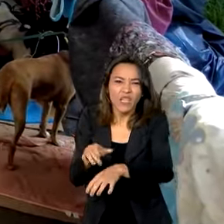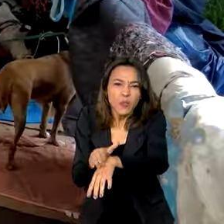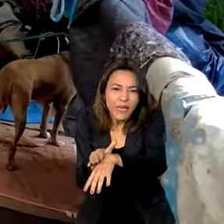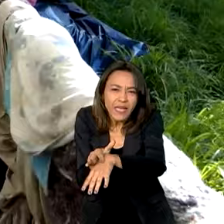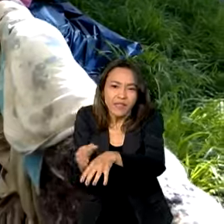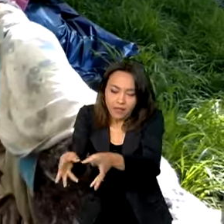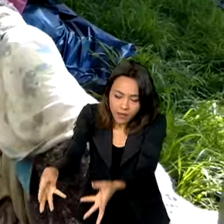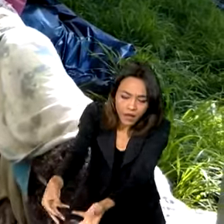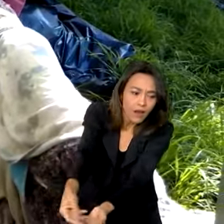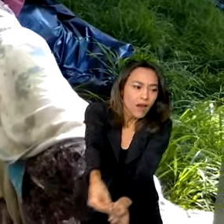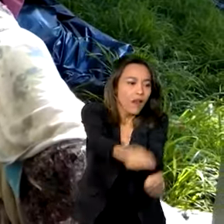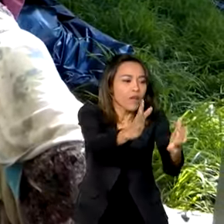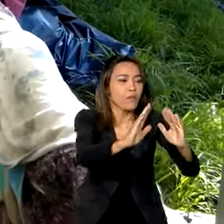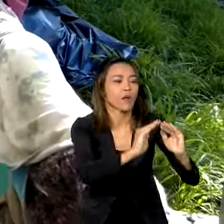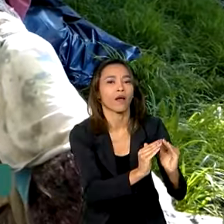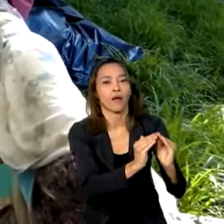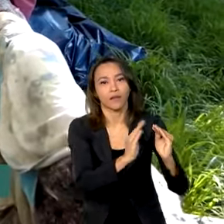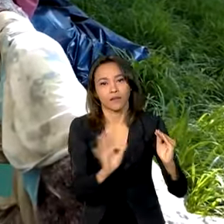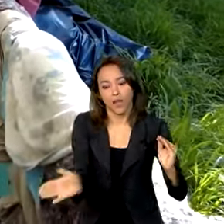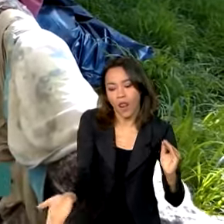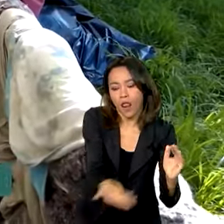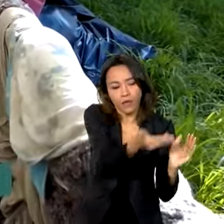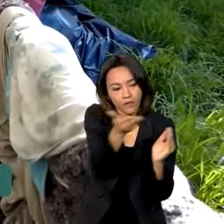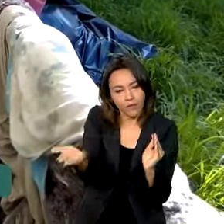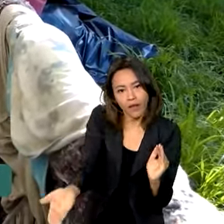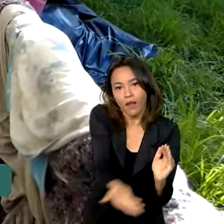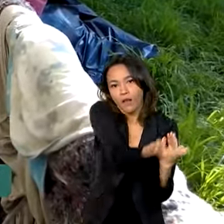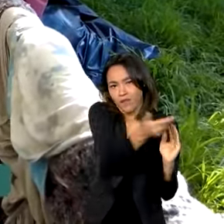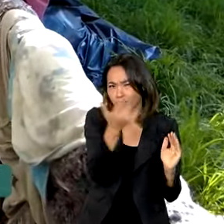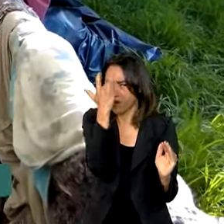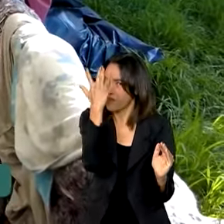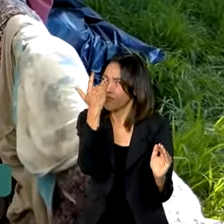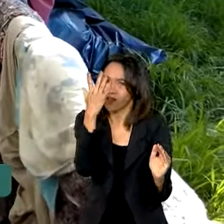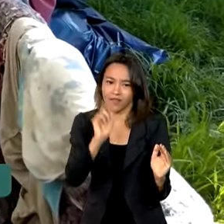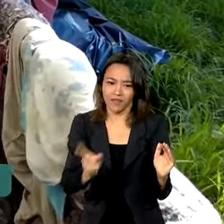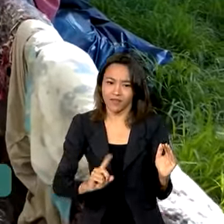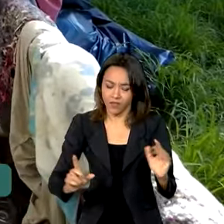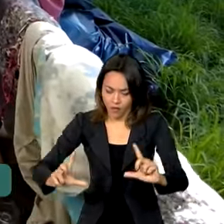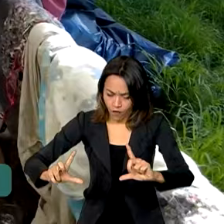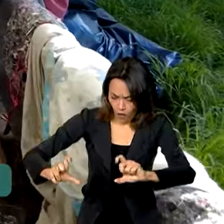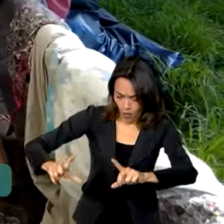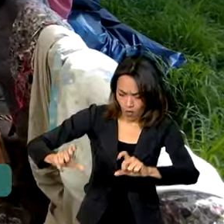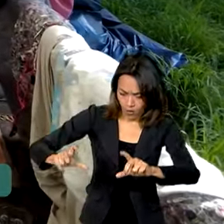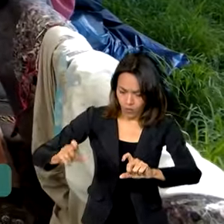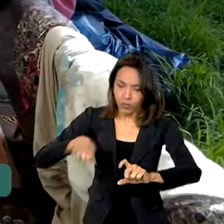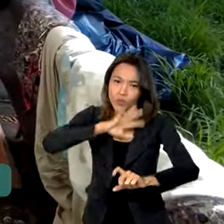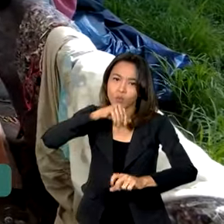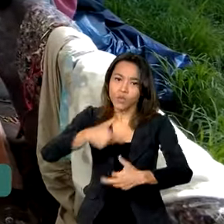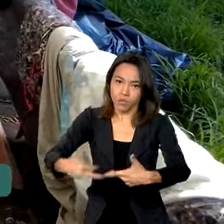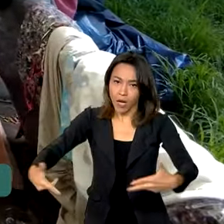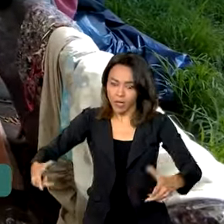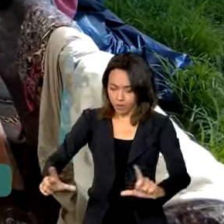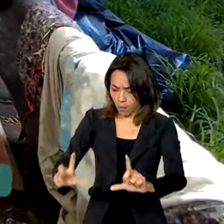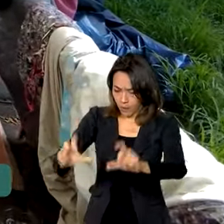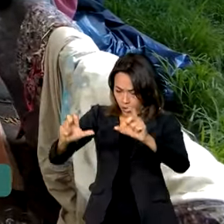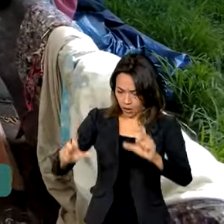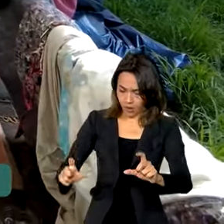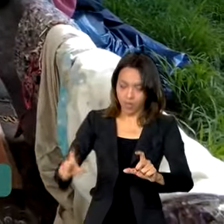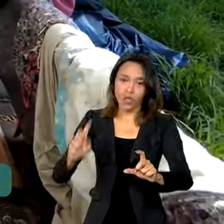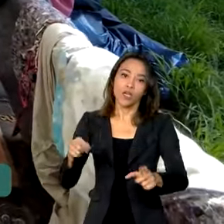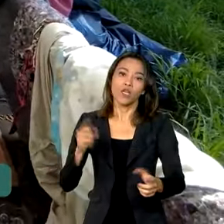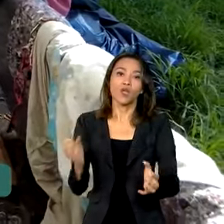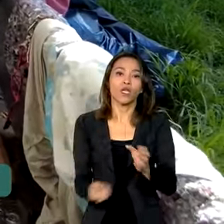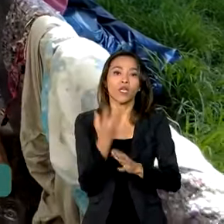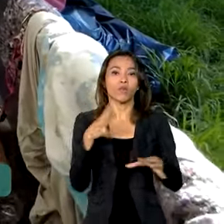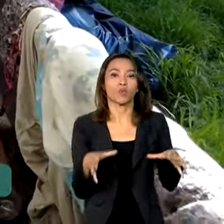para os abrigos. Estamos tentando fazer, não é fácil, fotografar os animais e fizemos um grupo